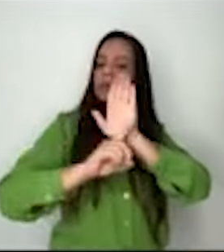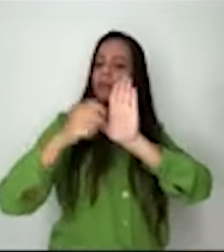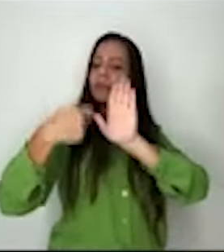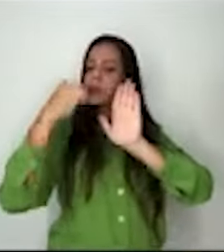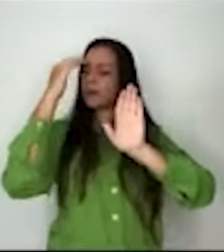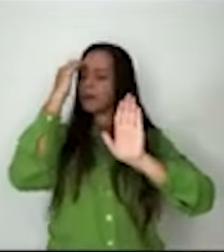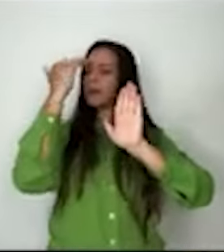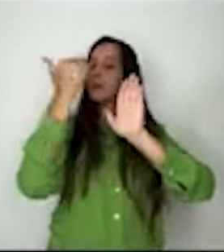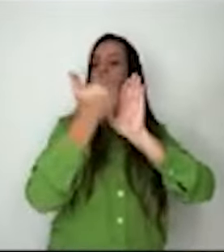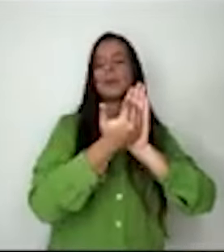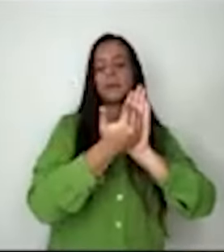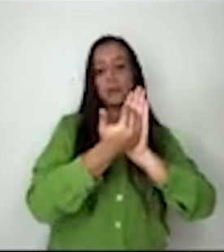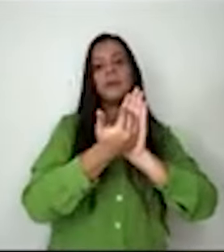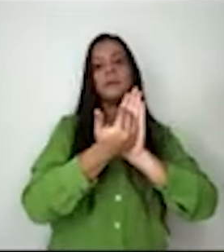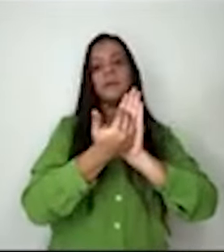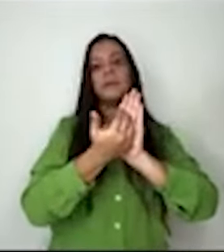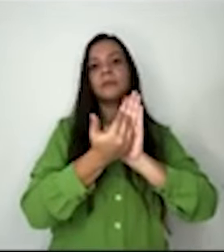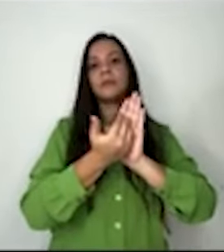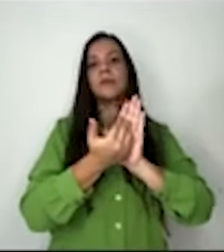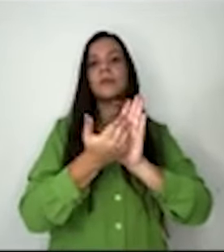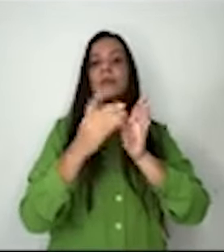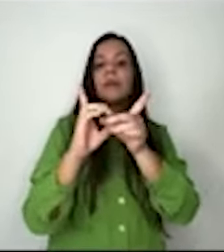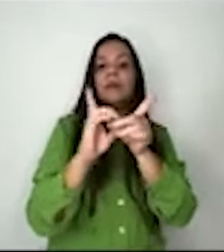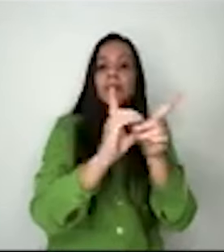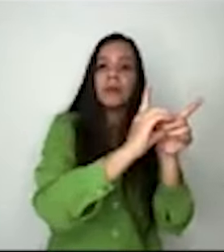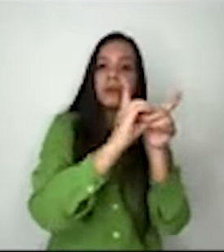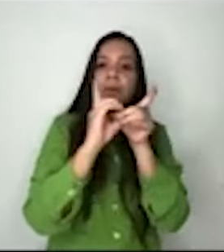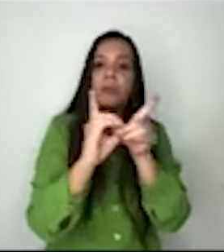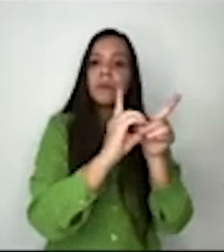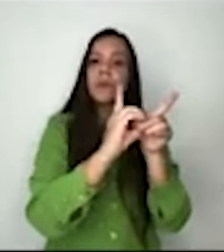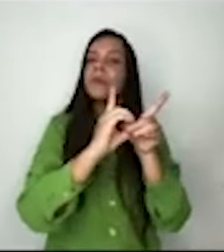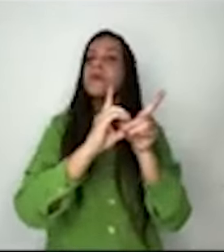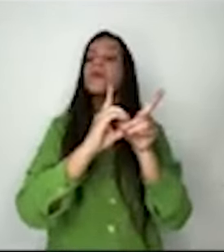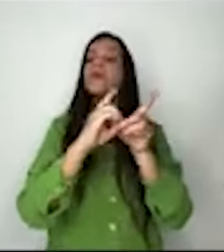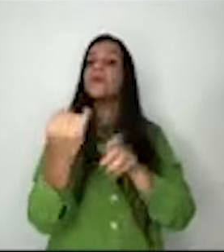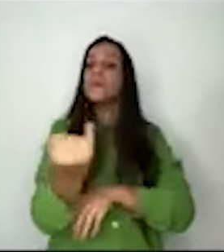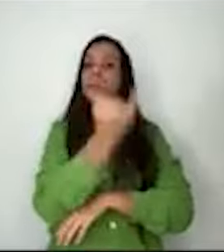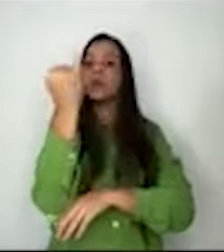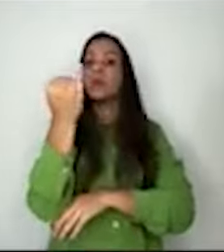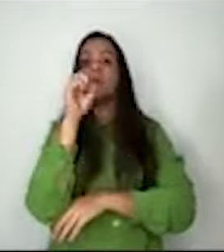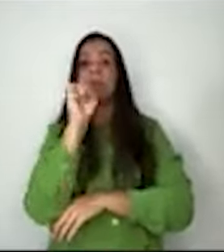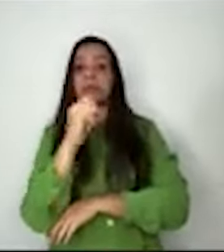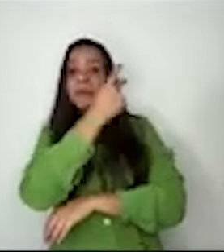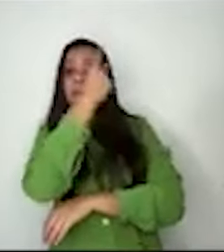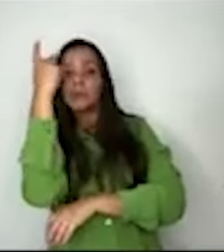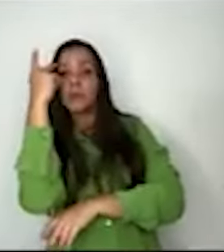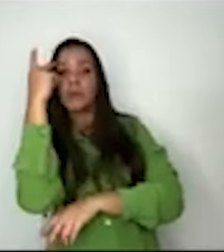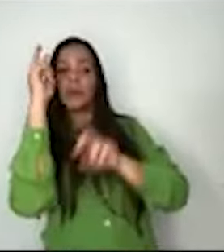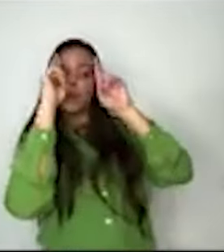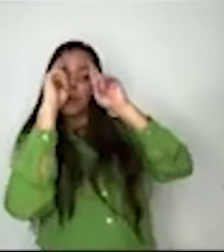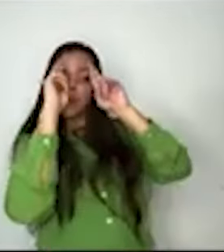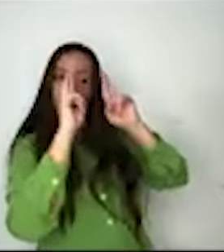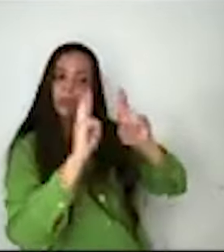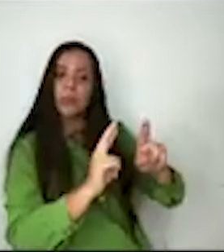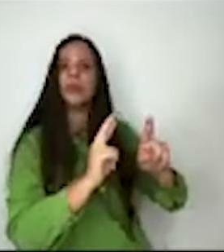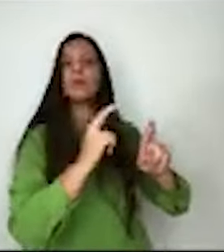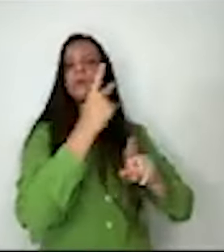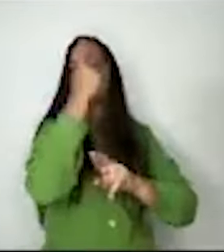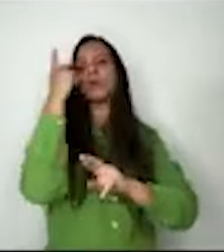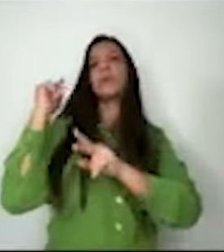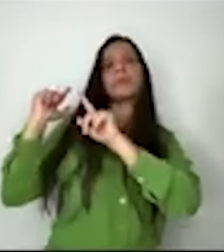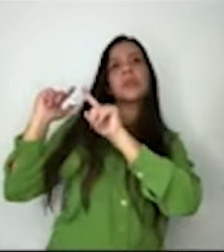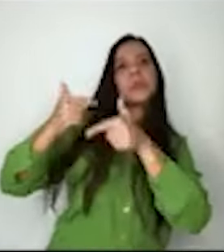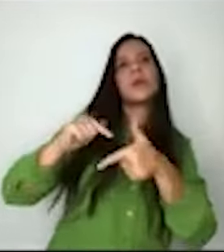constitucional tem lugar para todos que saibam respeitá-la. Liberais, conservadores, progressistas,